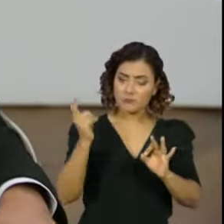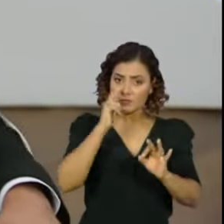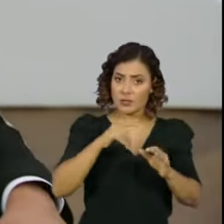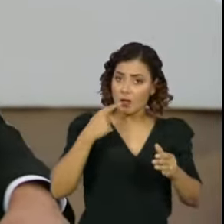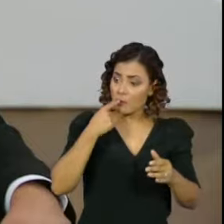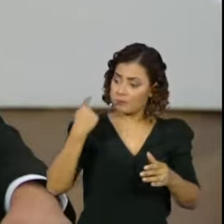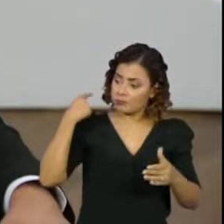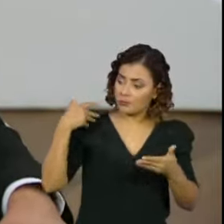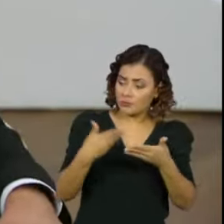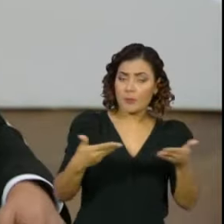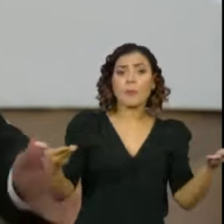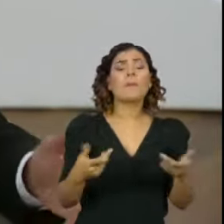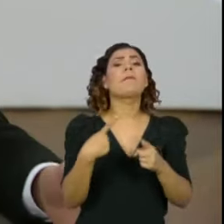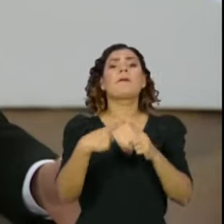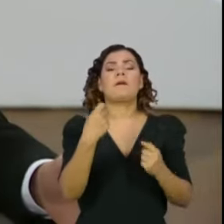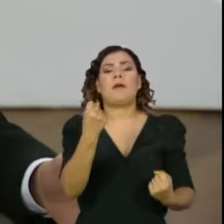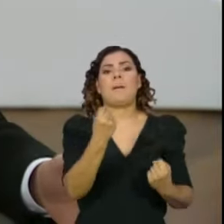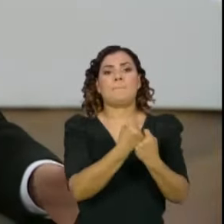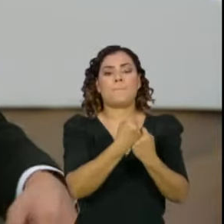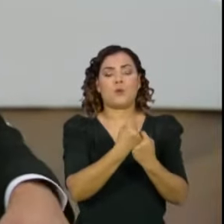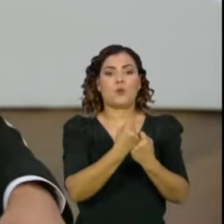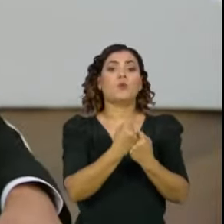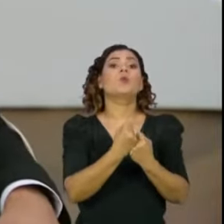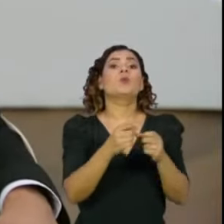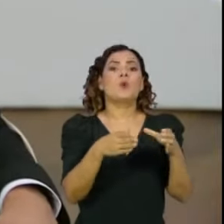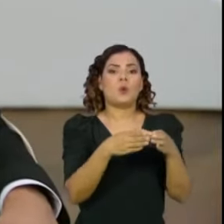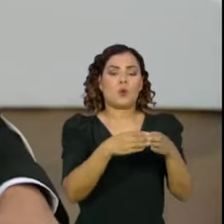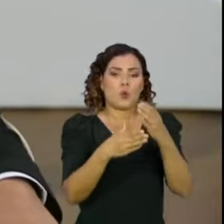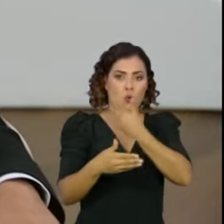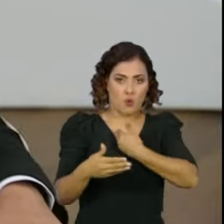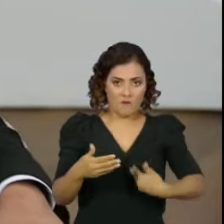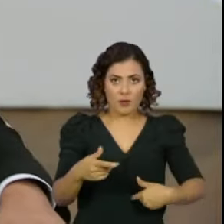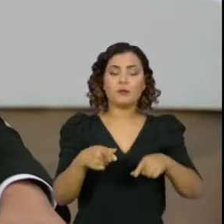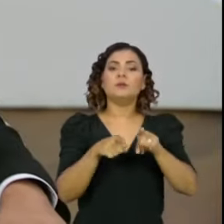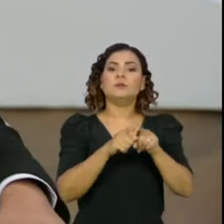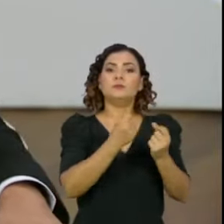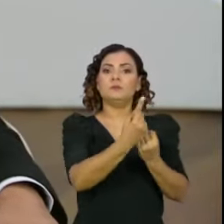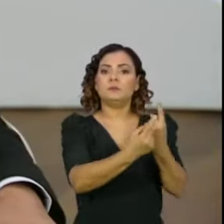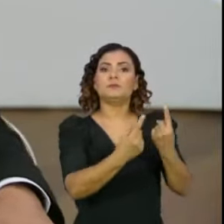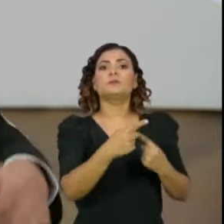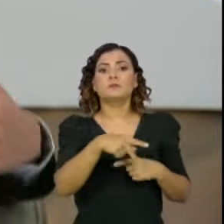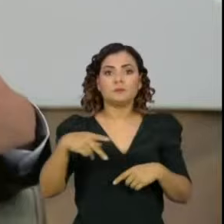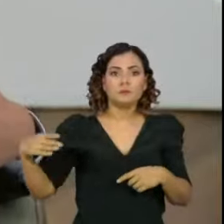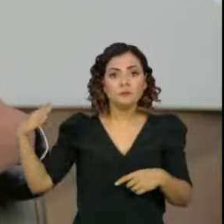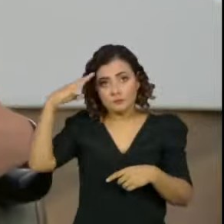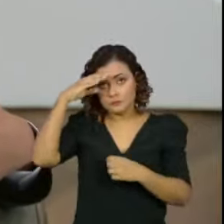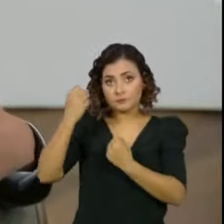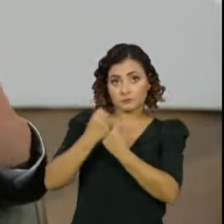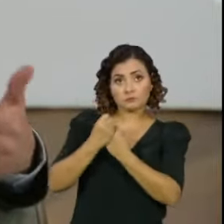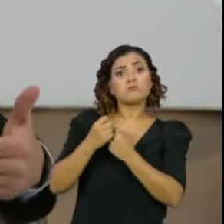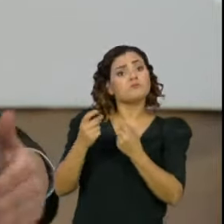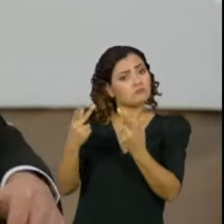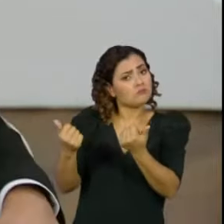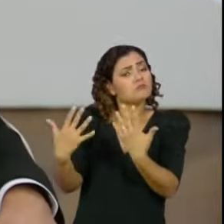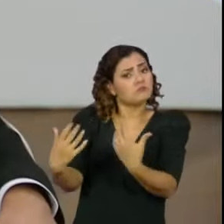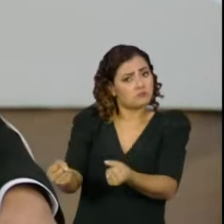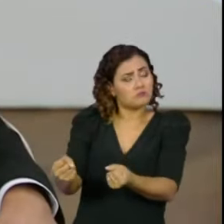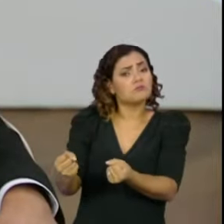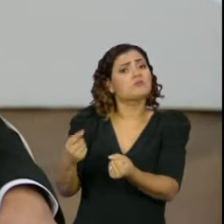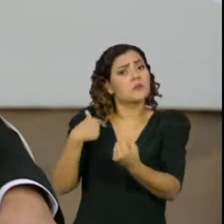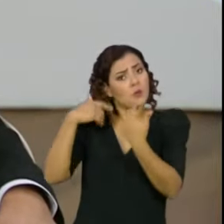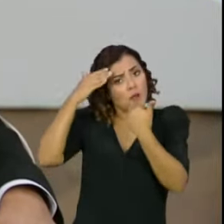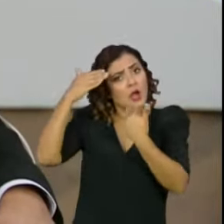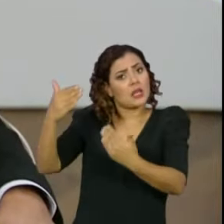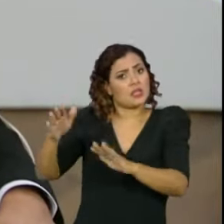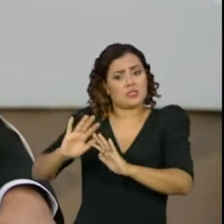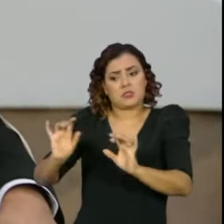recentemente, com apoio da base de governo, inclusive com a manifestação de simpatia do presidente Jair Bolsonaro, que eu recebi muito bem e agradeci,